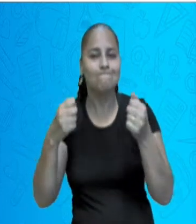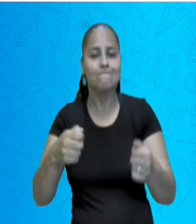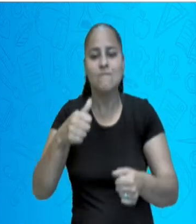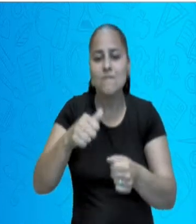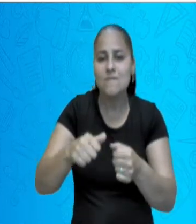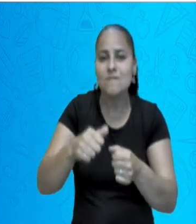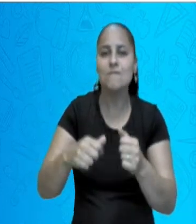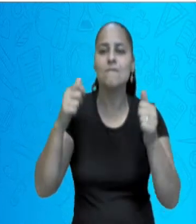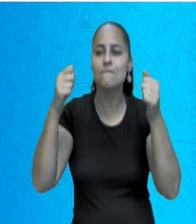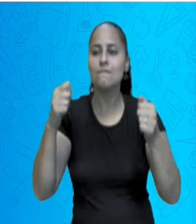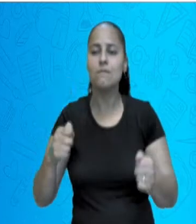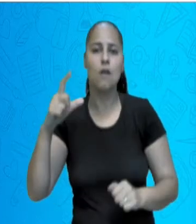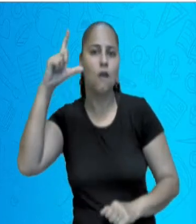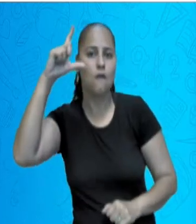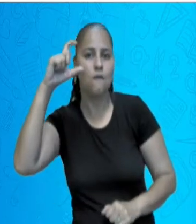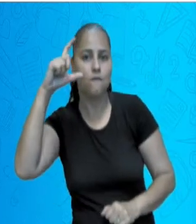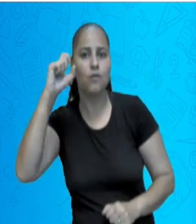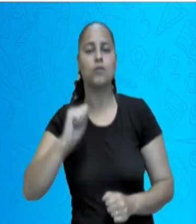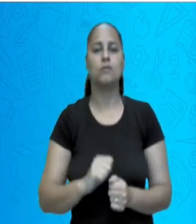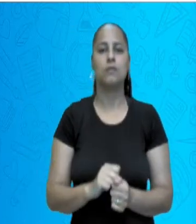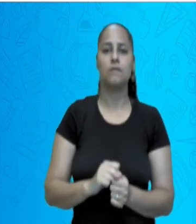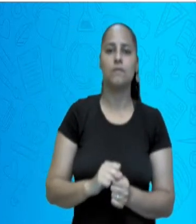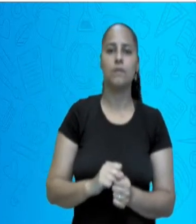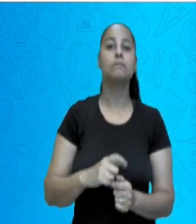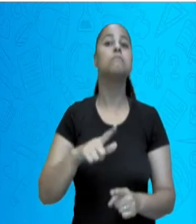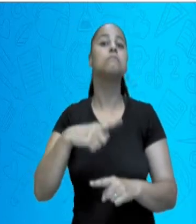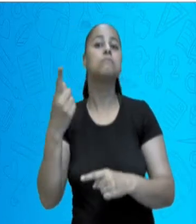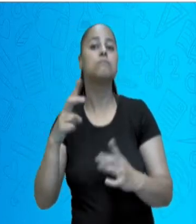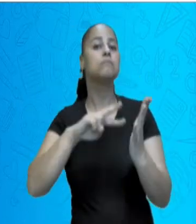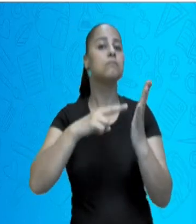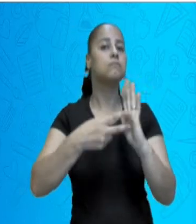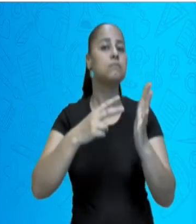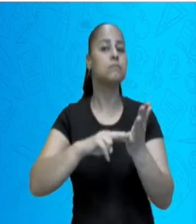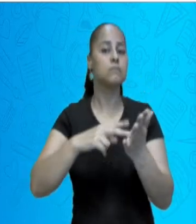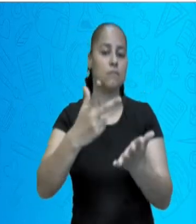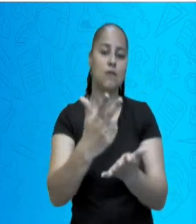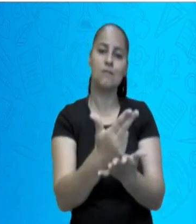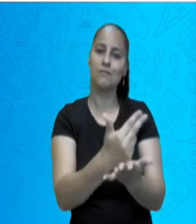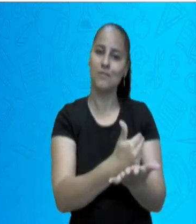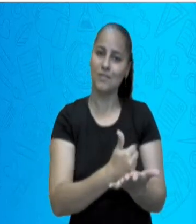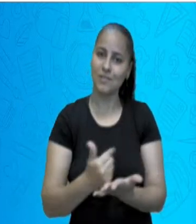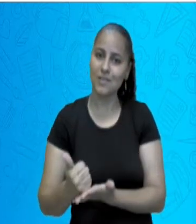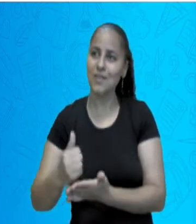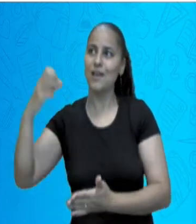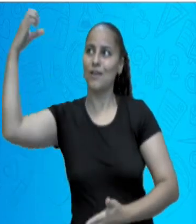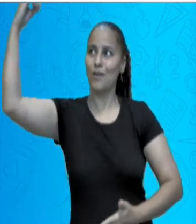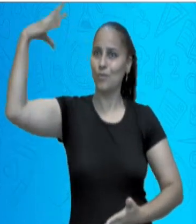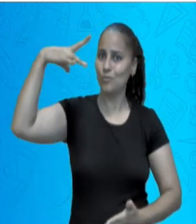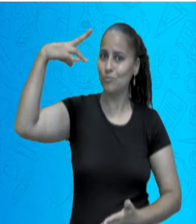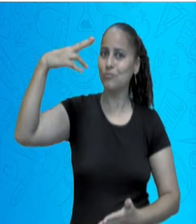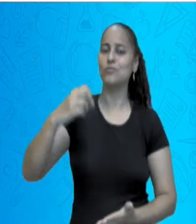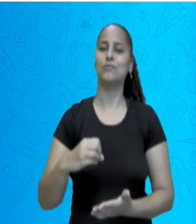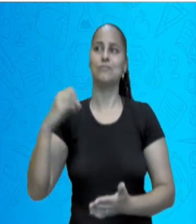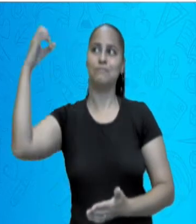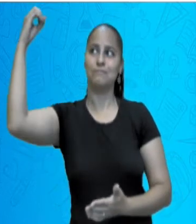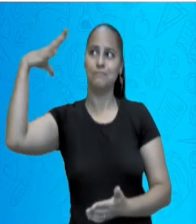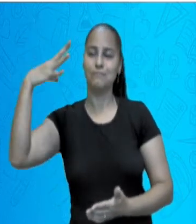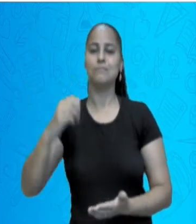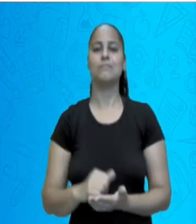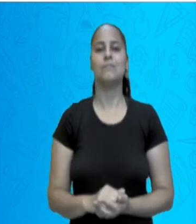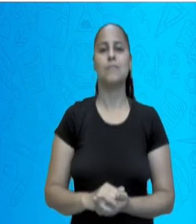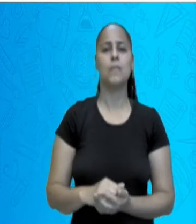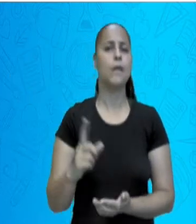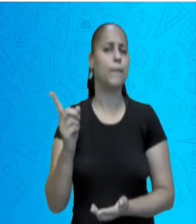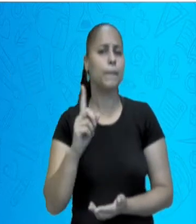da palavra fotografia quer dizer desenhar com luz e contraste. E,